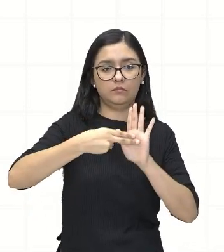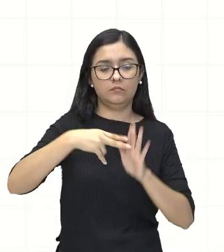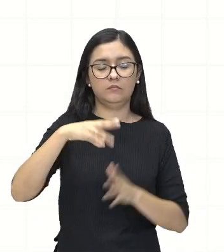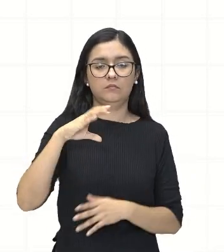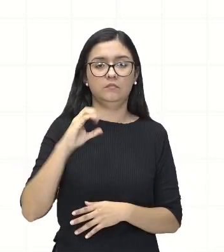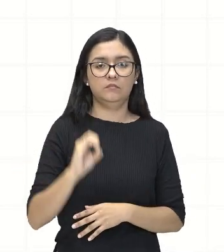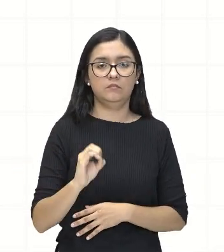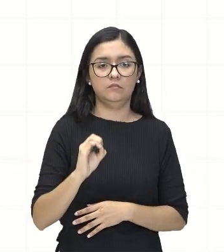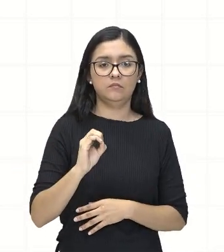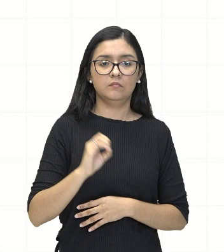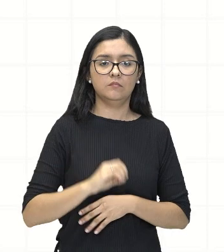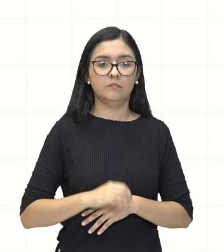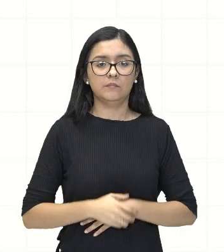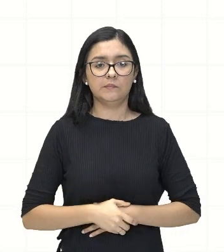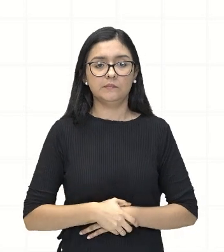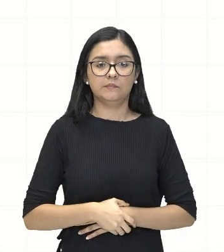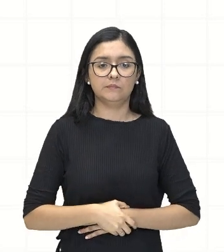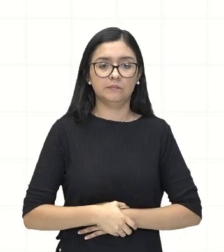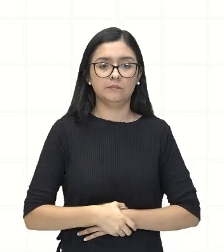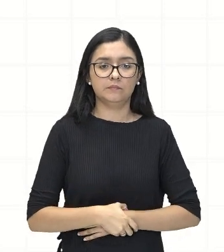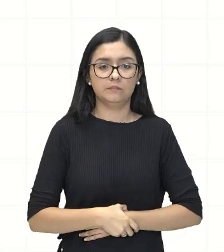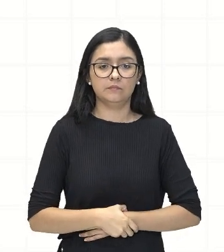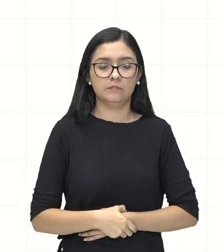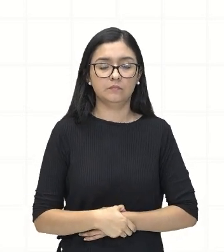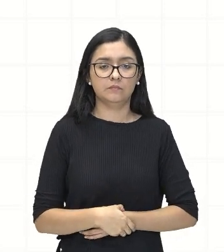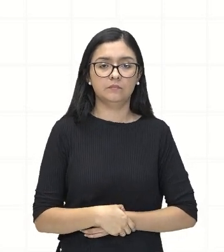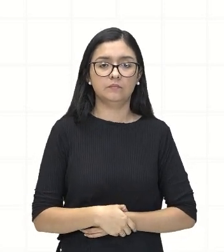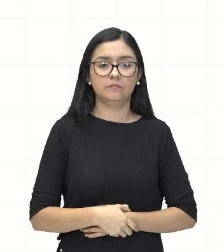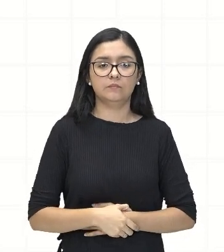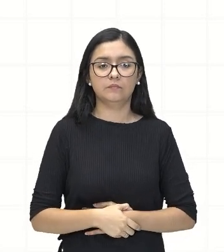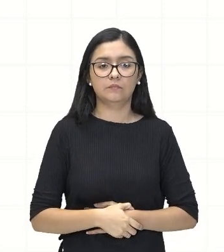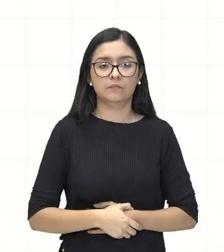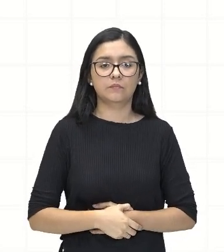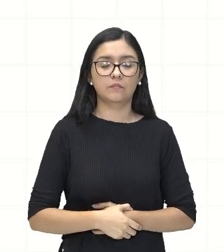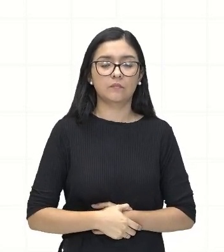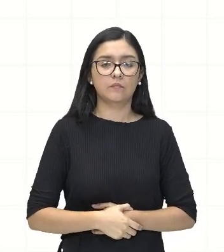T ao quadrado mais 20T igual a zero.